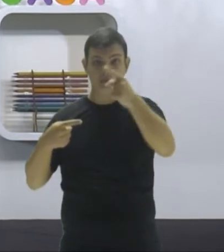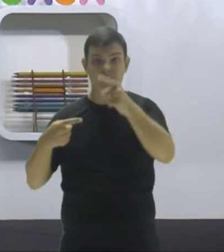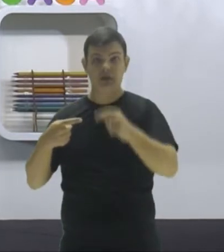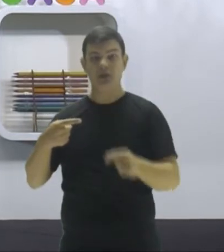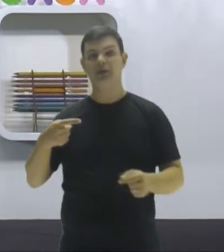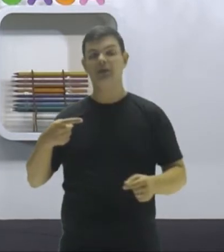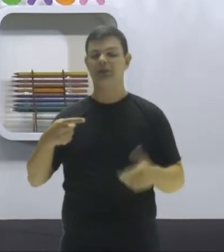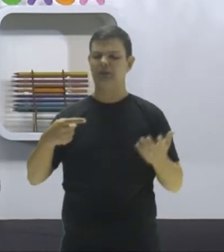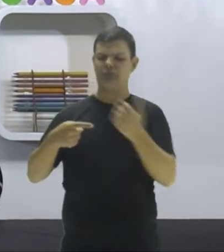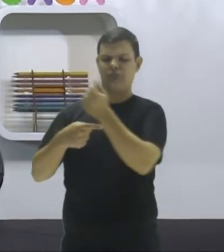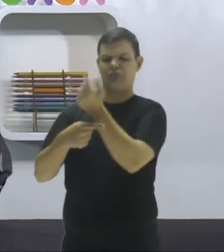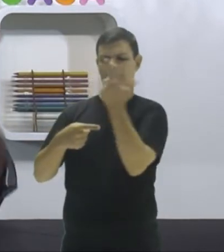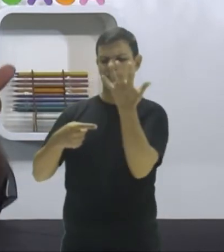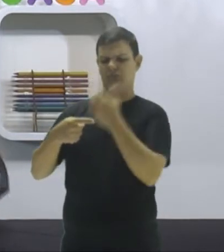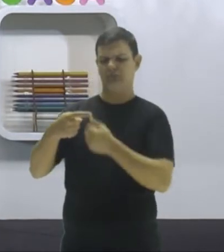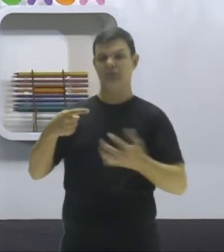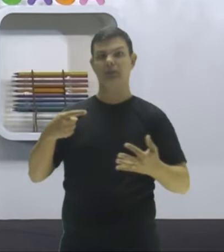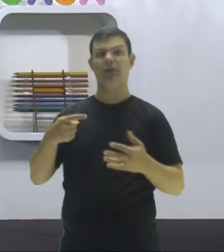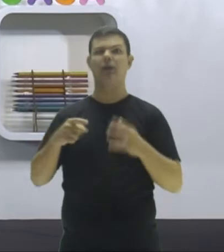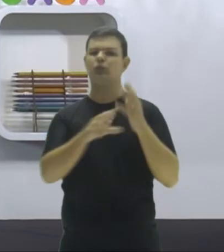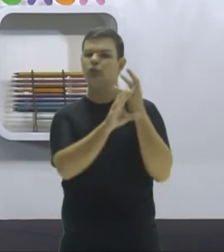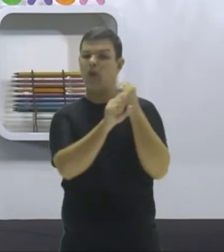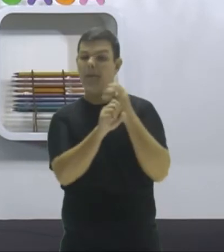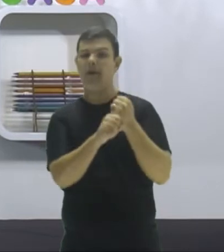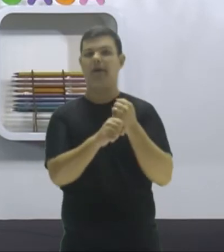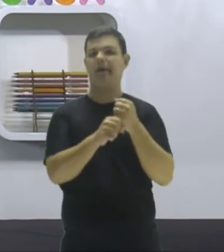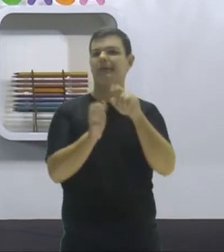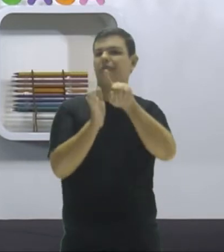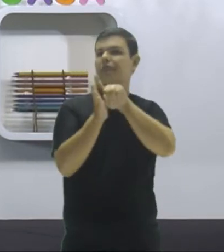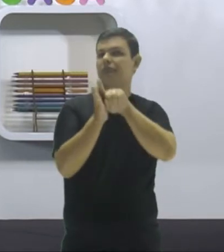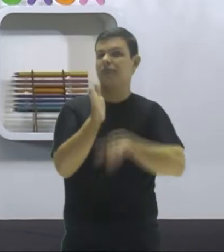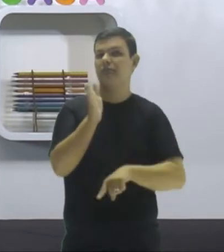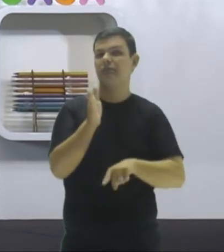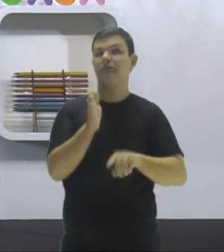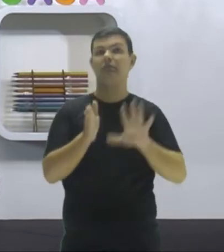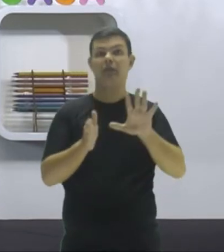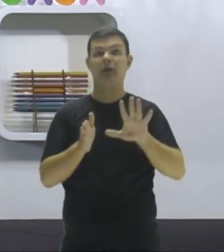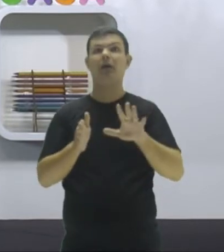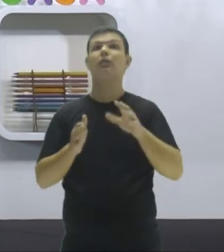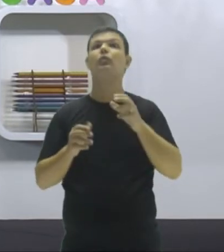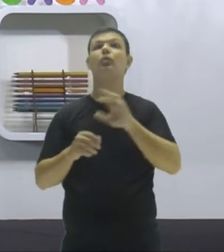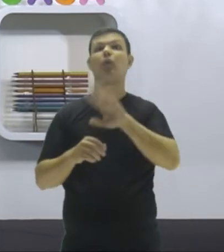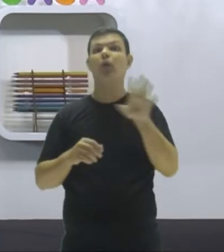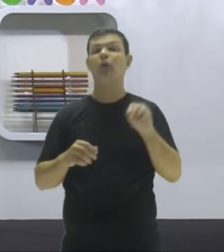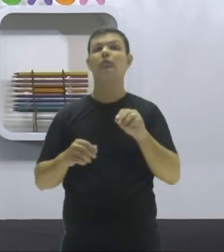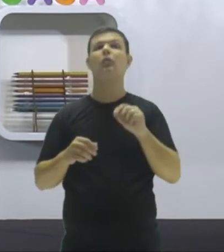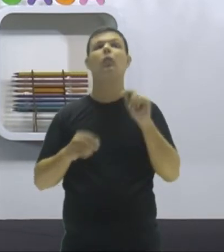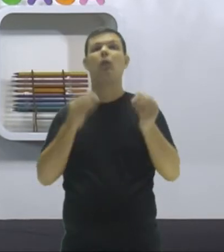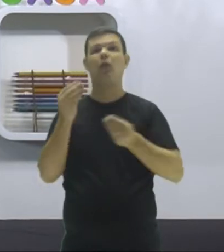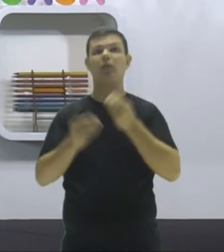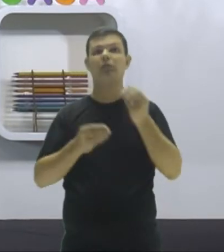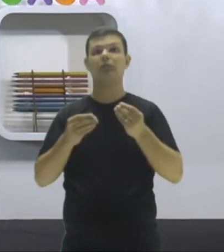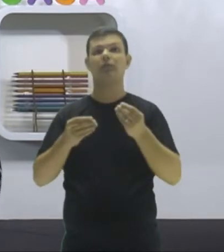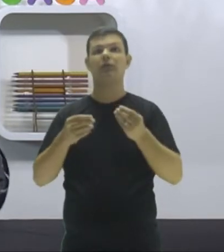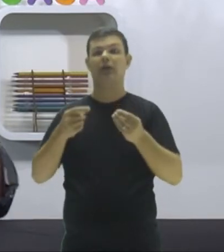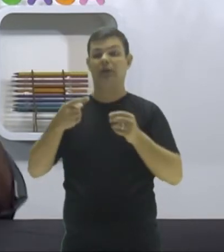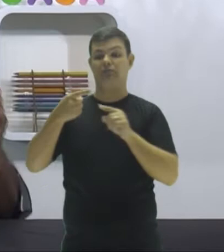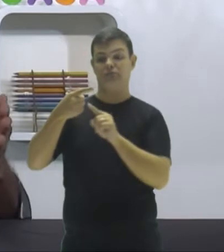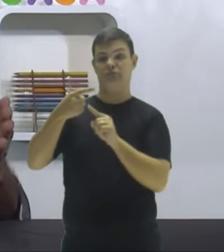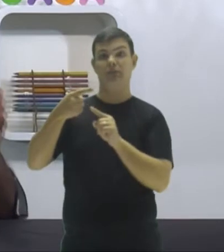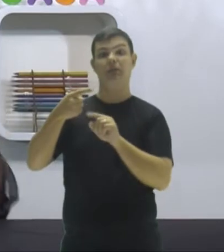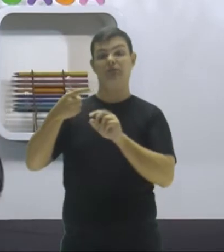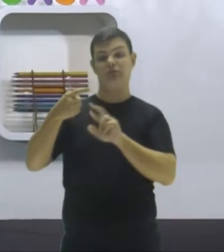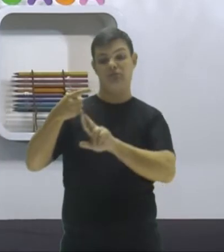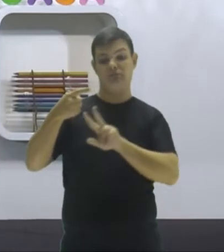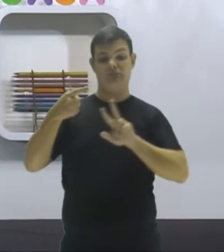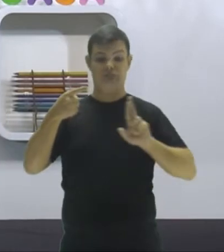números fracionários em operações de adição e subtração, nós não trabalhamos números fracionários de denominadores diferentes.